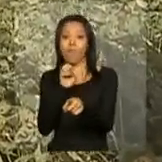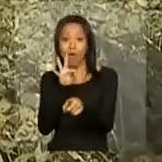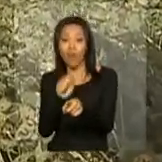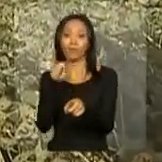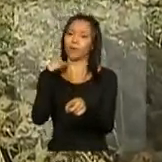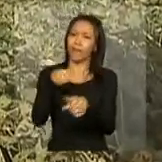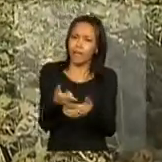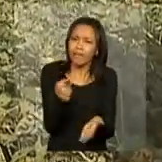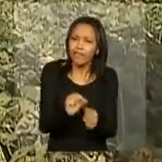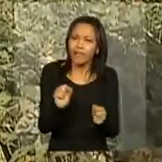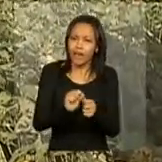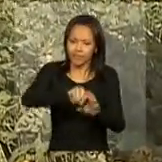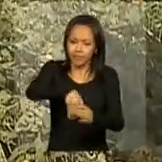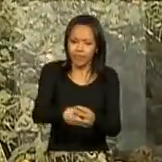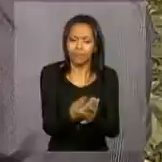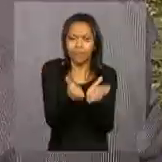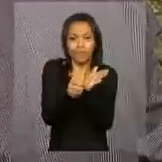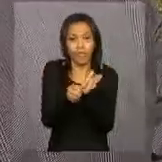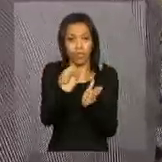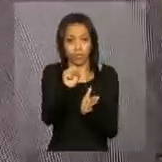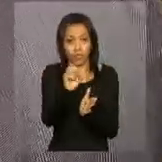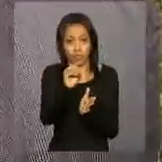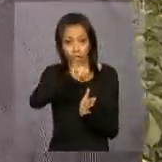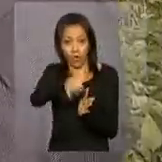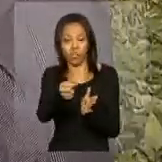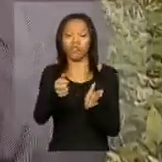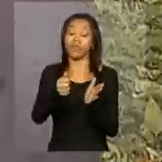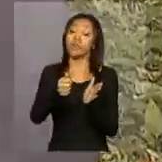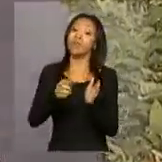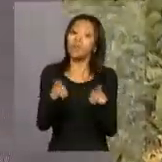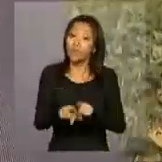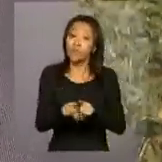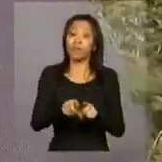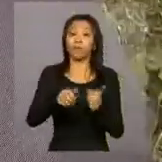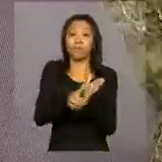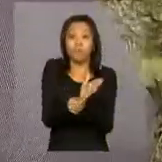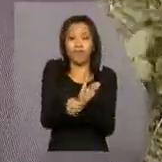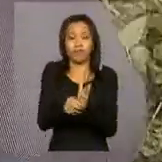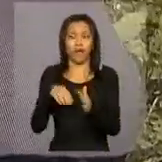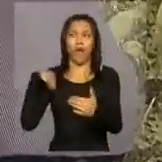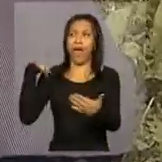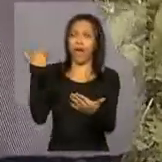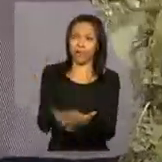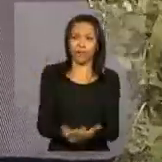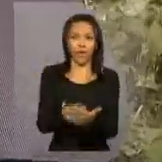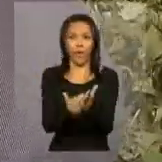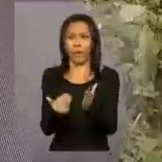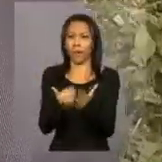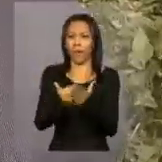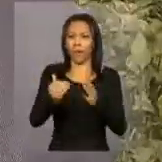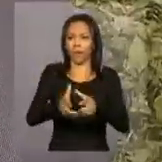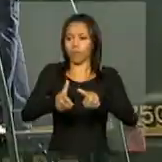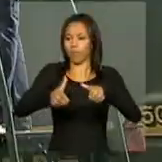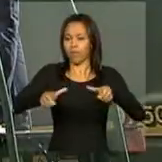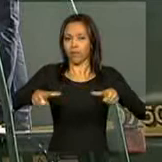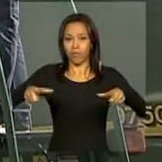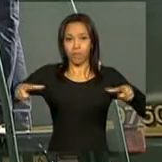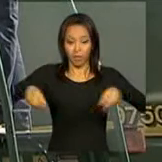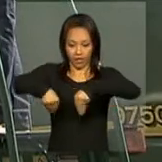e milho na fazenda Santa Cândida. De lá para cá, a propriedade aumentou 10 vezes o tamanho original.